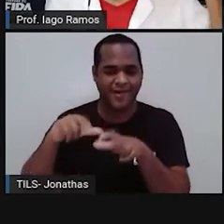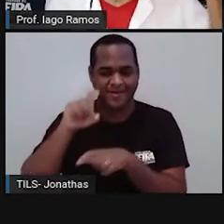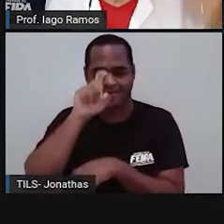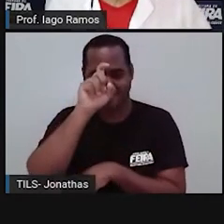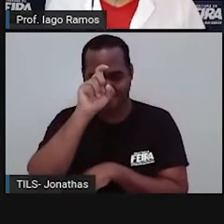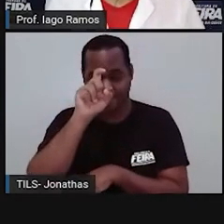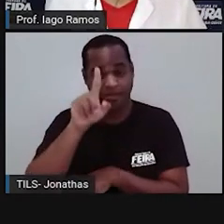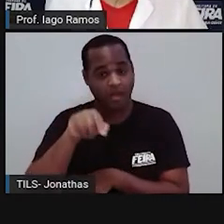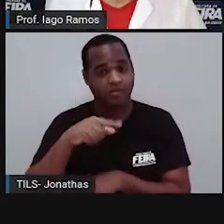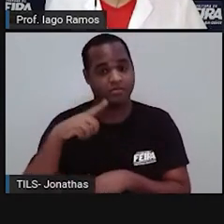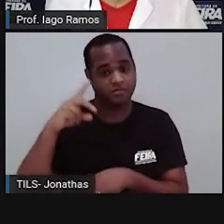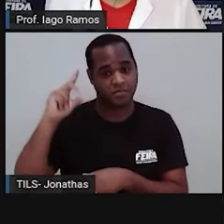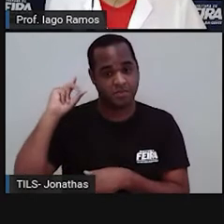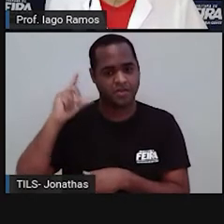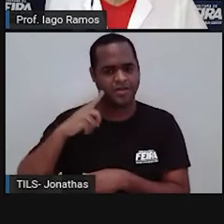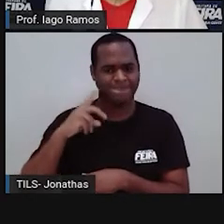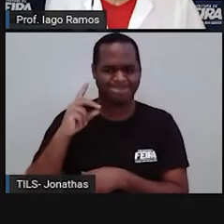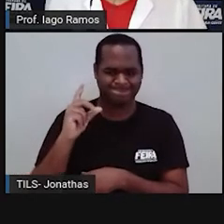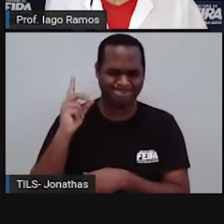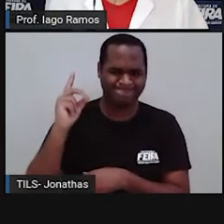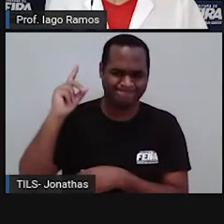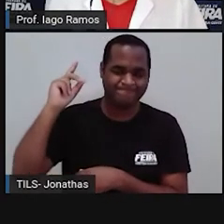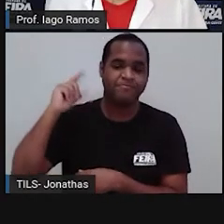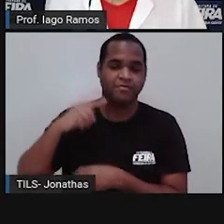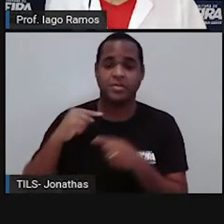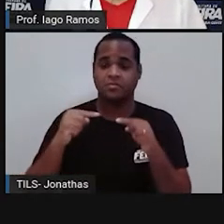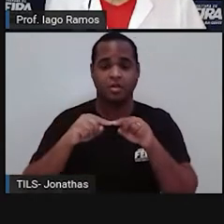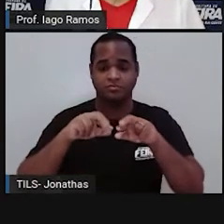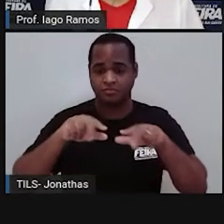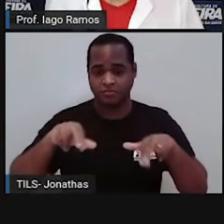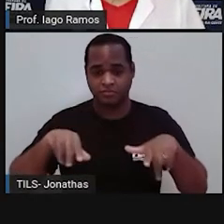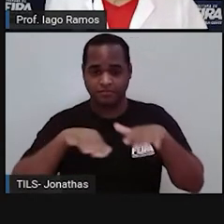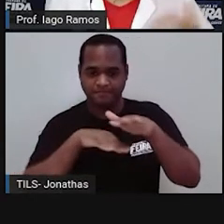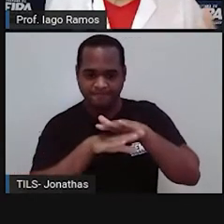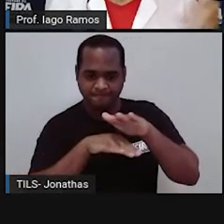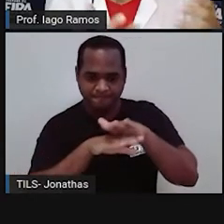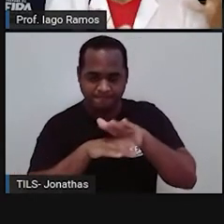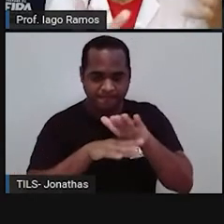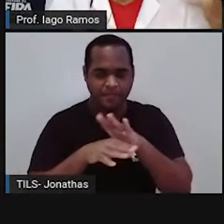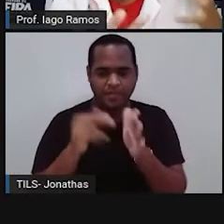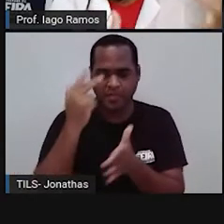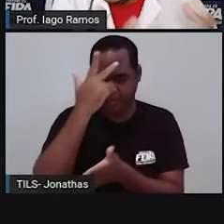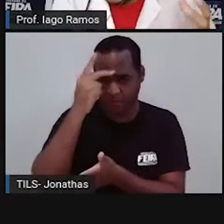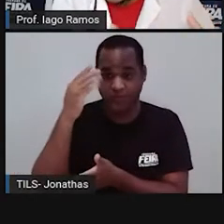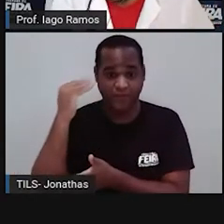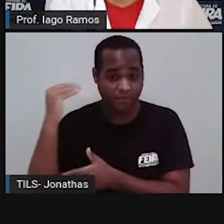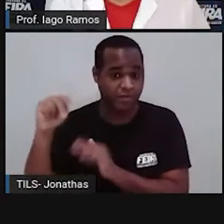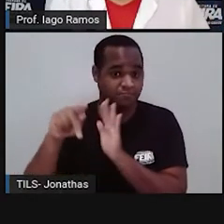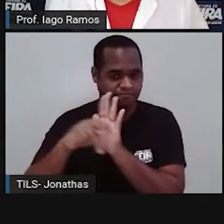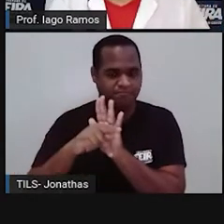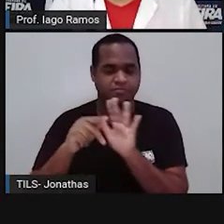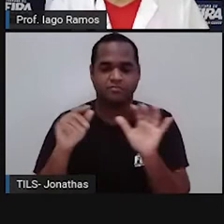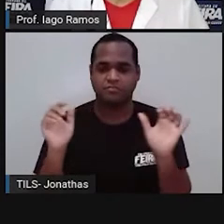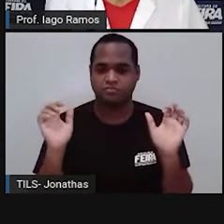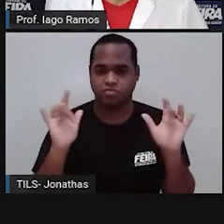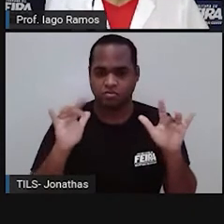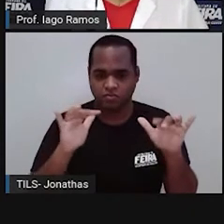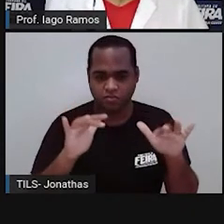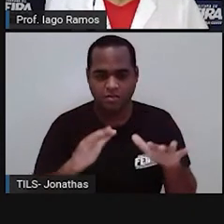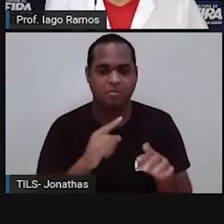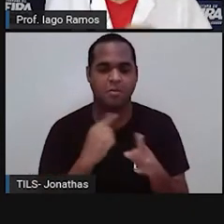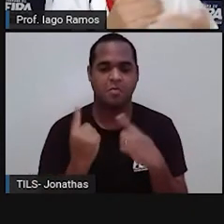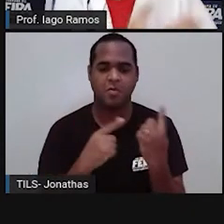naquela época, na antiguidade. Então, serviam de tumbas, né, era onde essa galera aí, esse pessoal